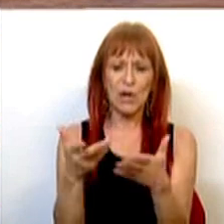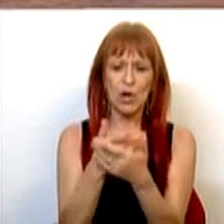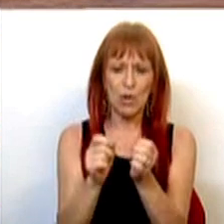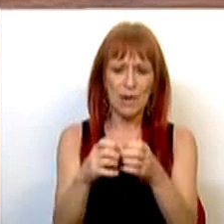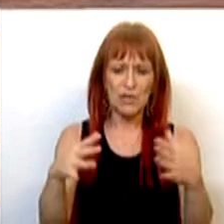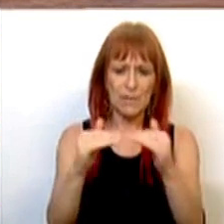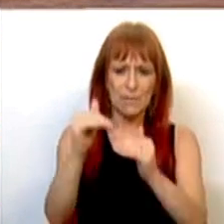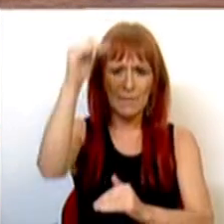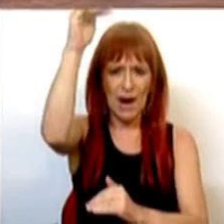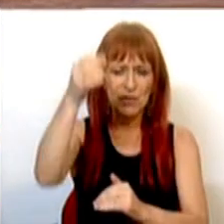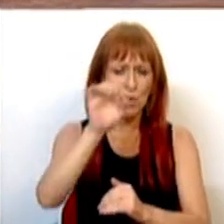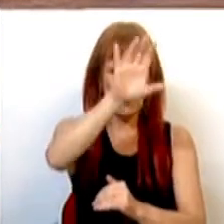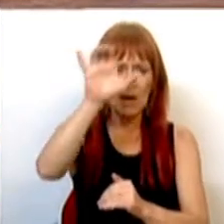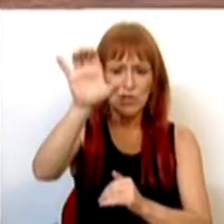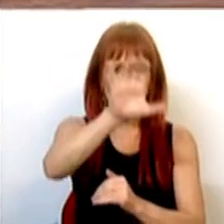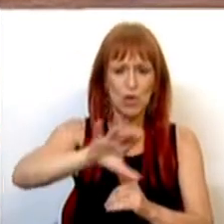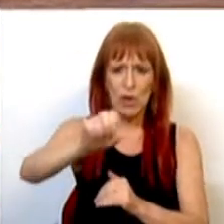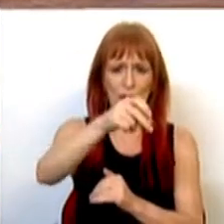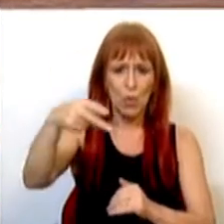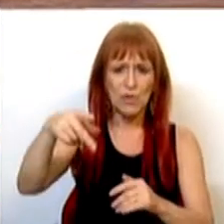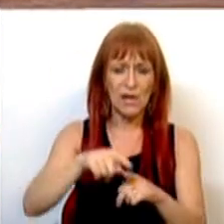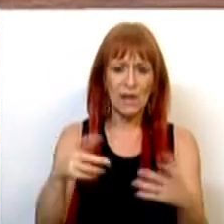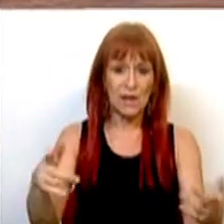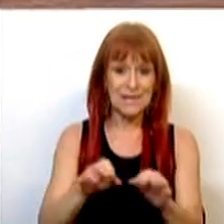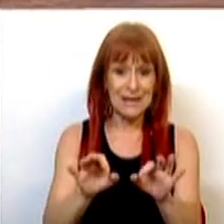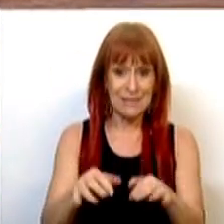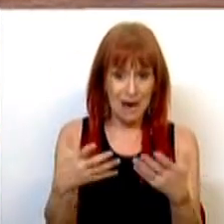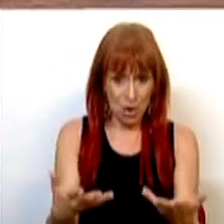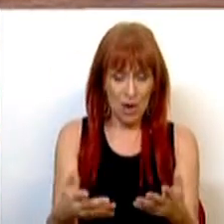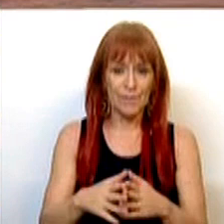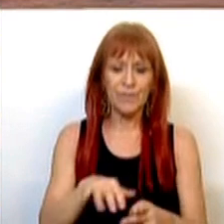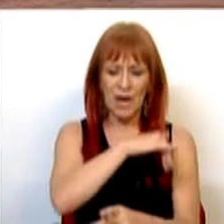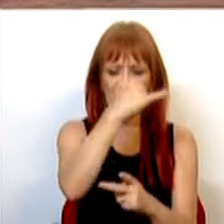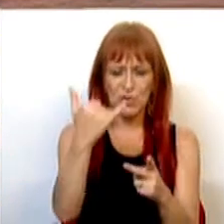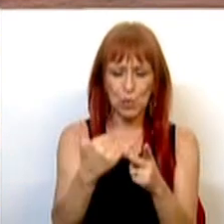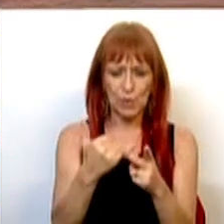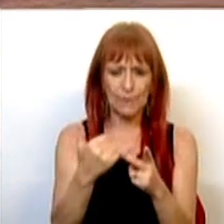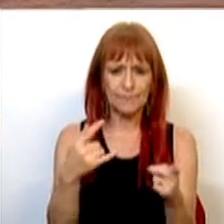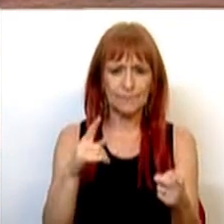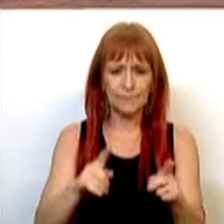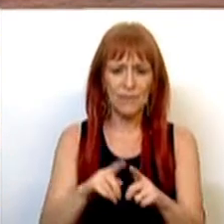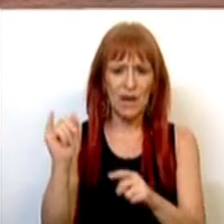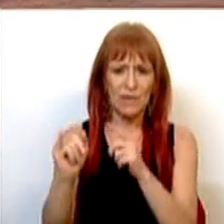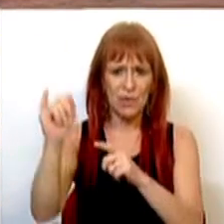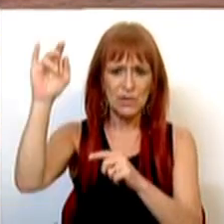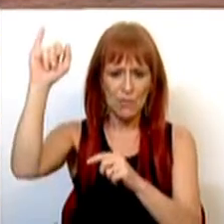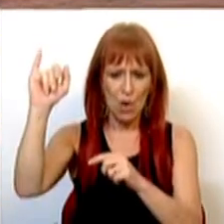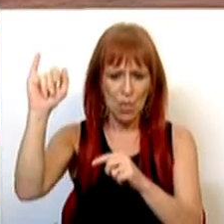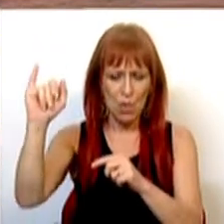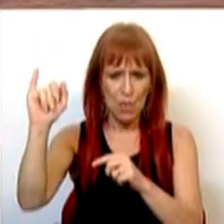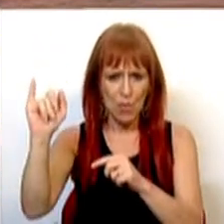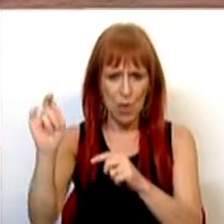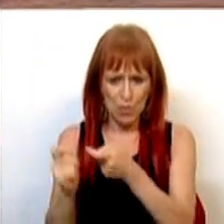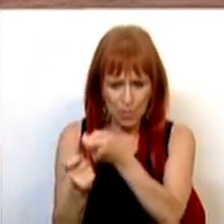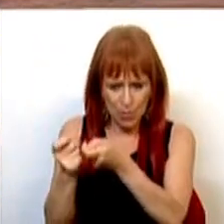económico superior aos países da zona euro que nos fica atualmente. Segunda conclusão, a inflação irá diminuir de forma